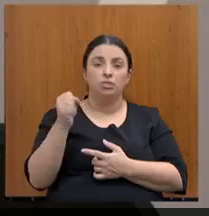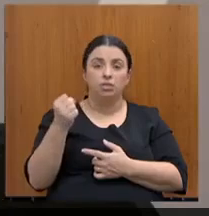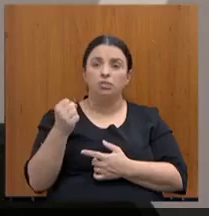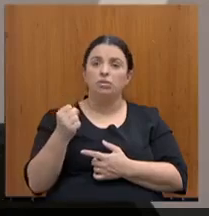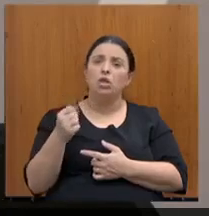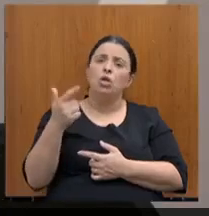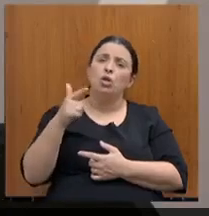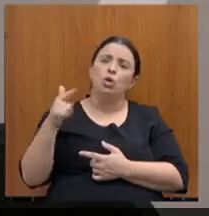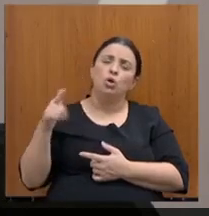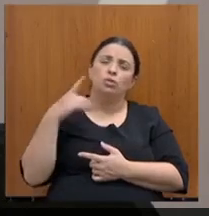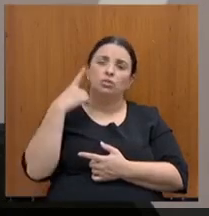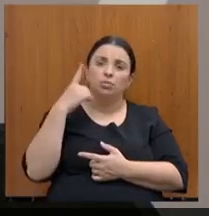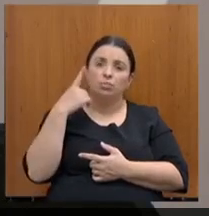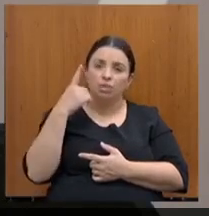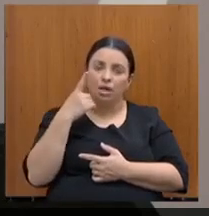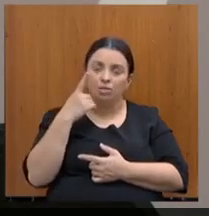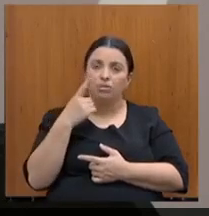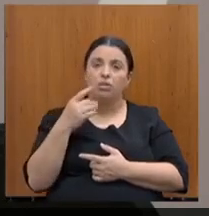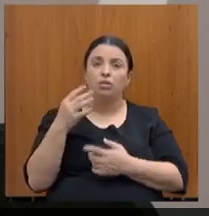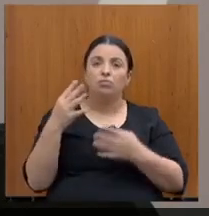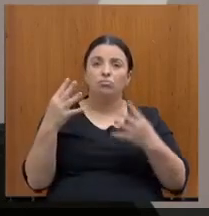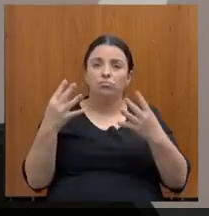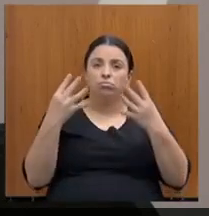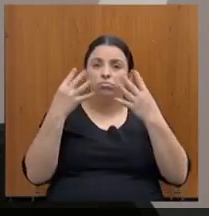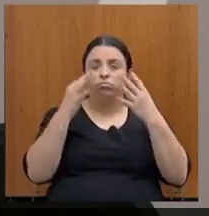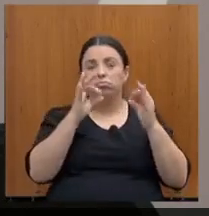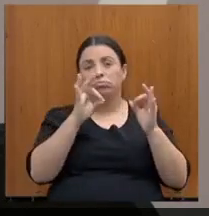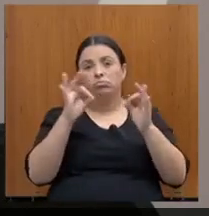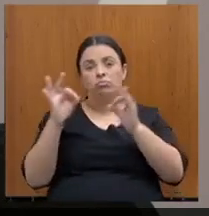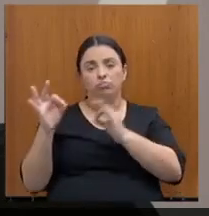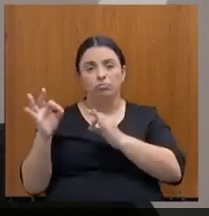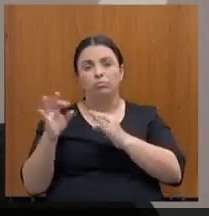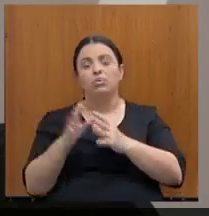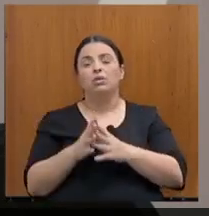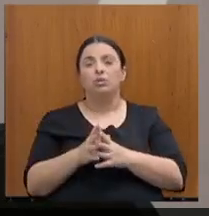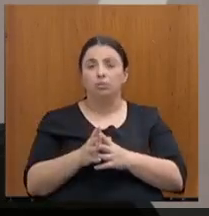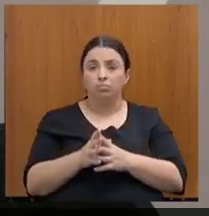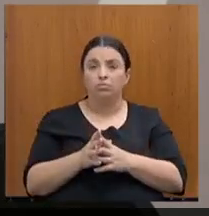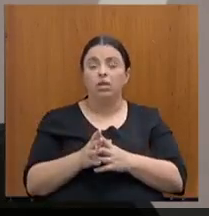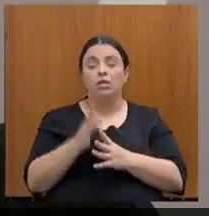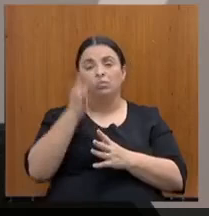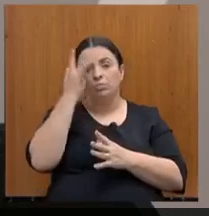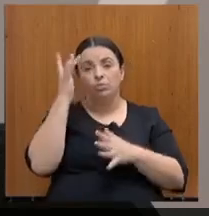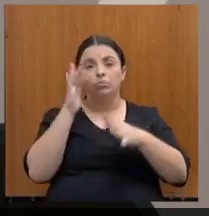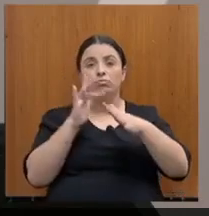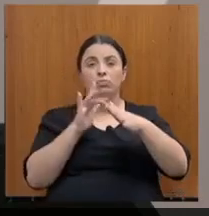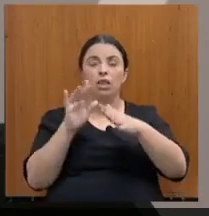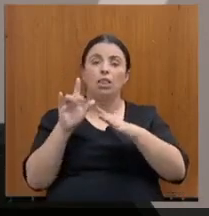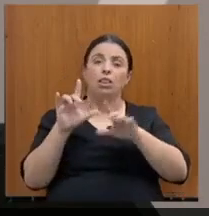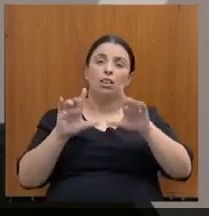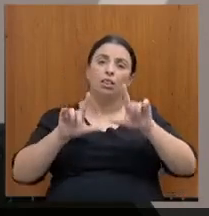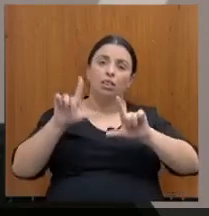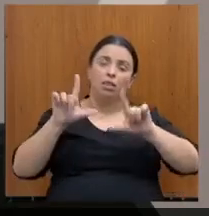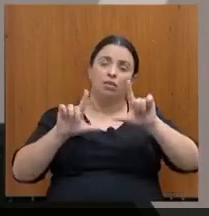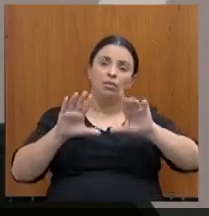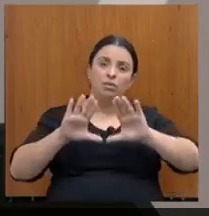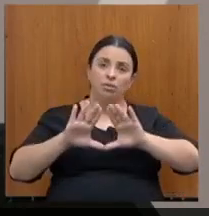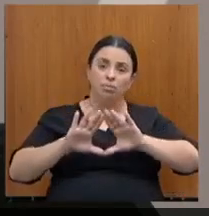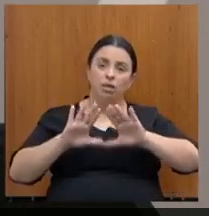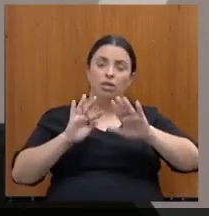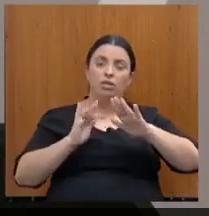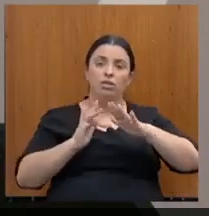estão nos acompanhando virtualmente, aqueles que nos assistem pela TV Assembleia e pelas redes sociais, todos